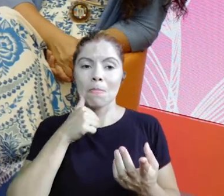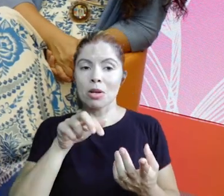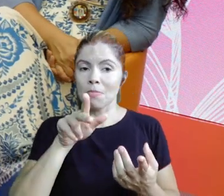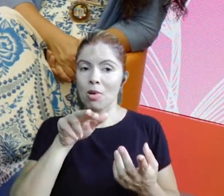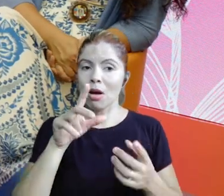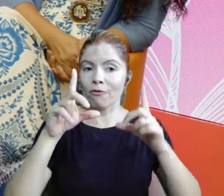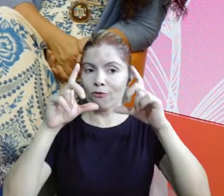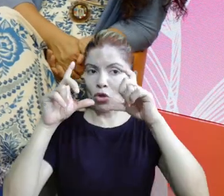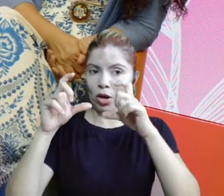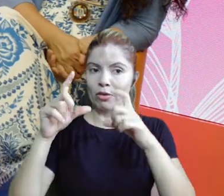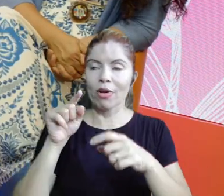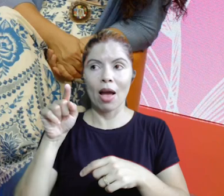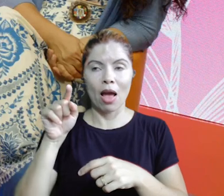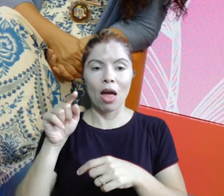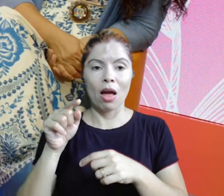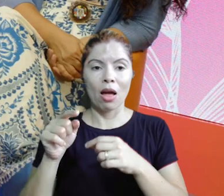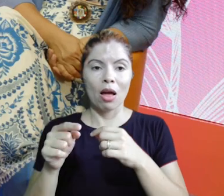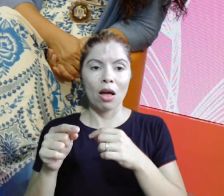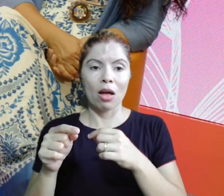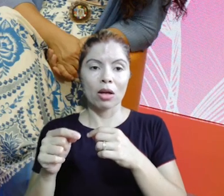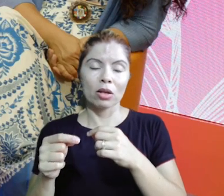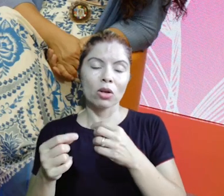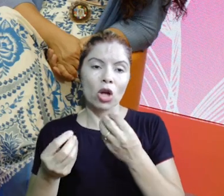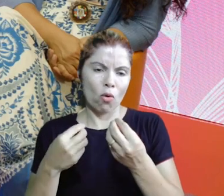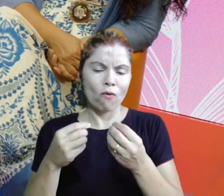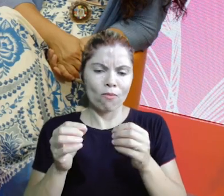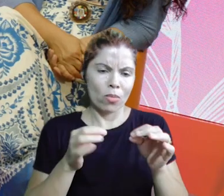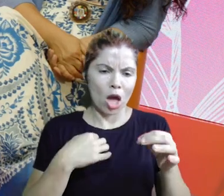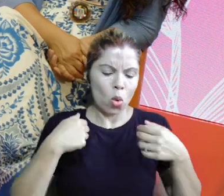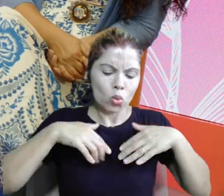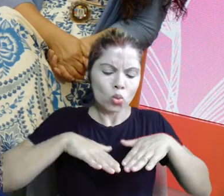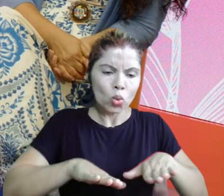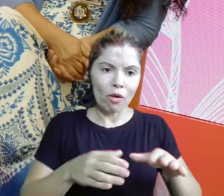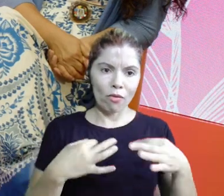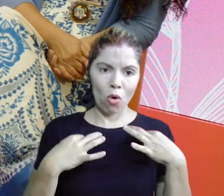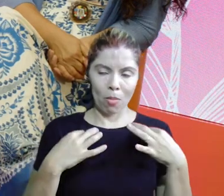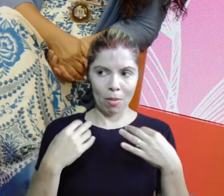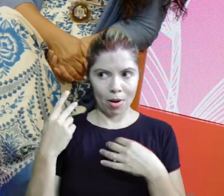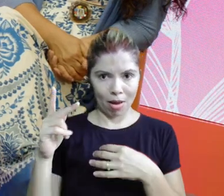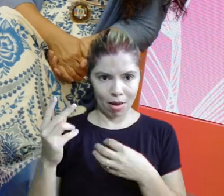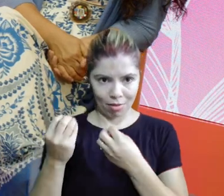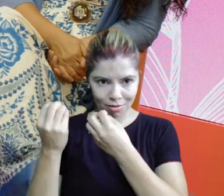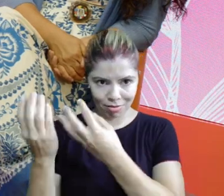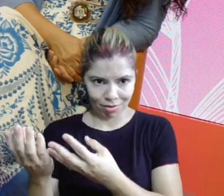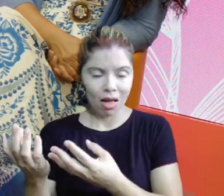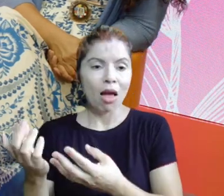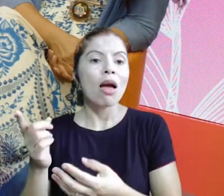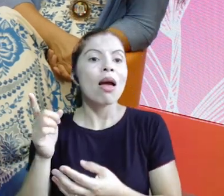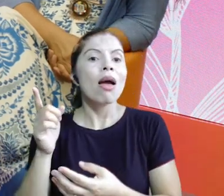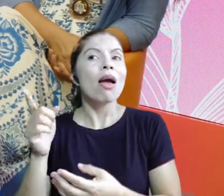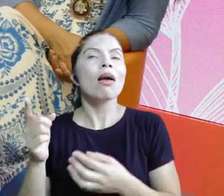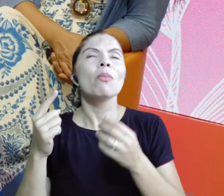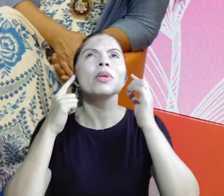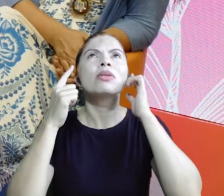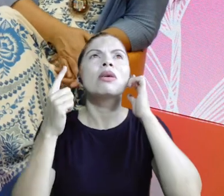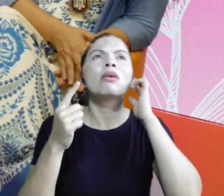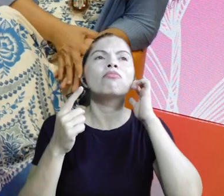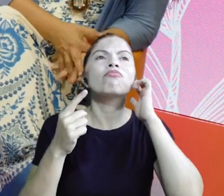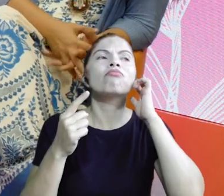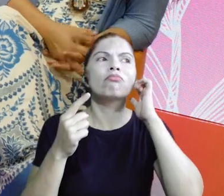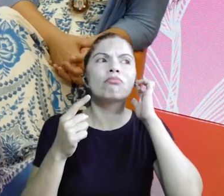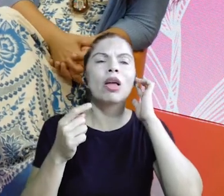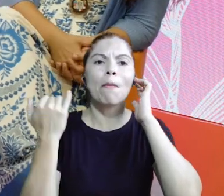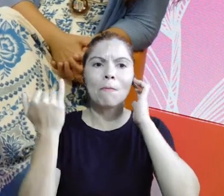e eu, a minha irmã é fotógrafa, né? E ela fazia, eu fazia as roupas de bebê pra ela. Aí um dia eu falei assim, gente, a minha vida é a vestida de